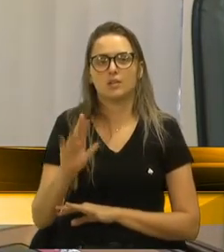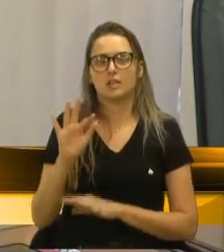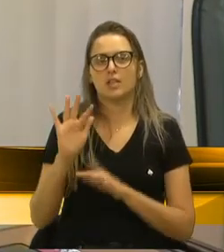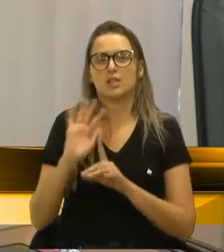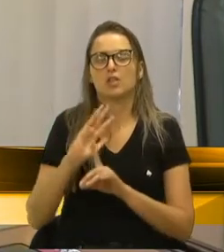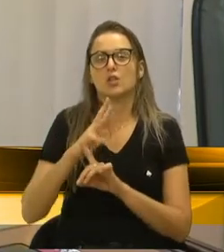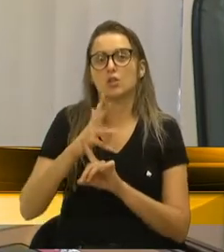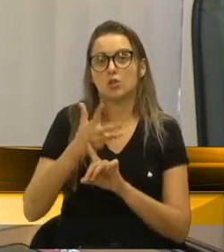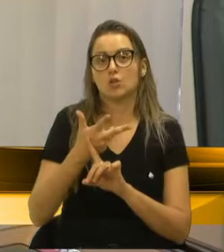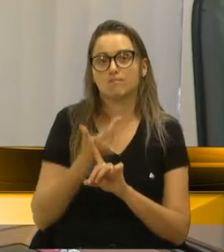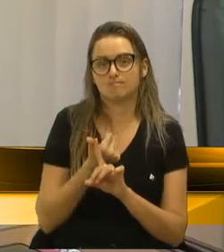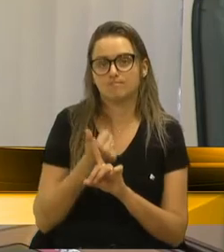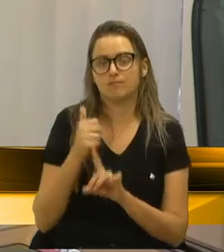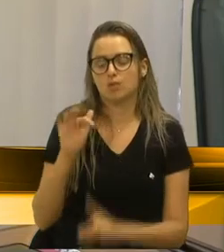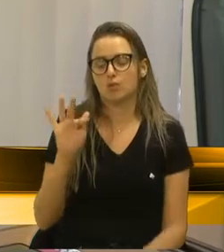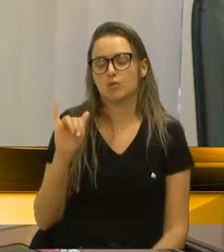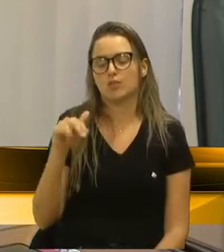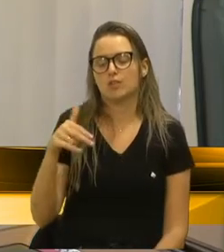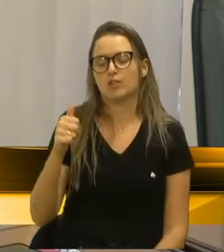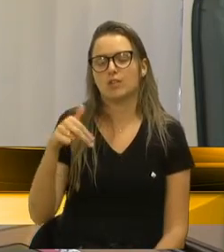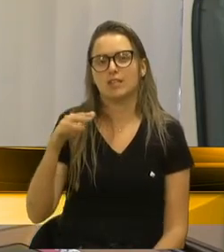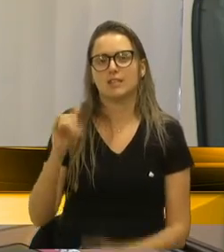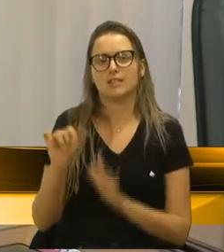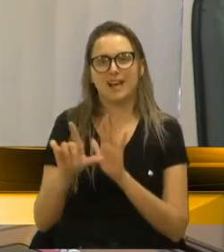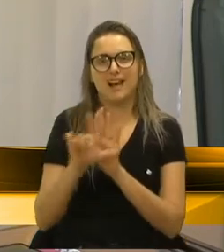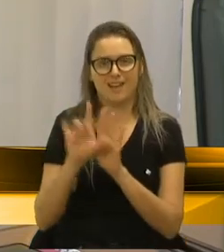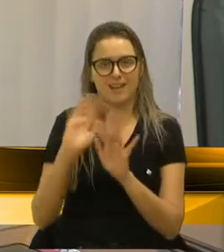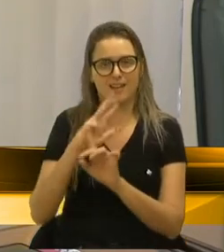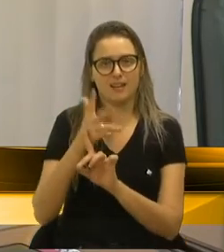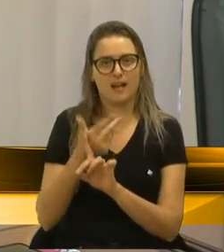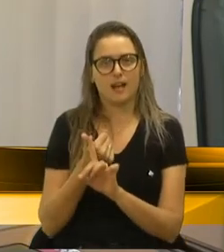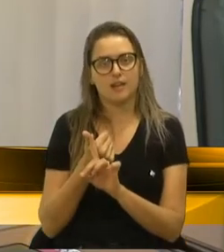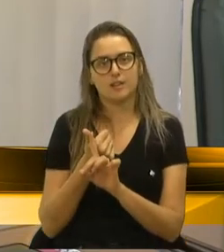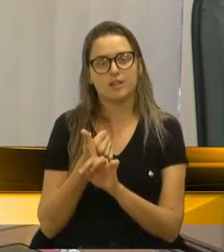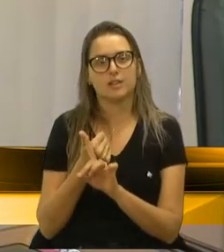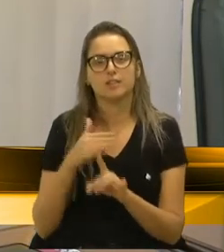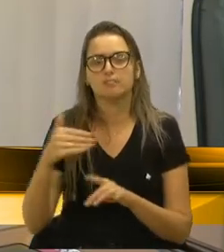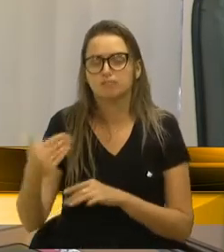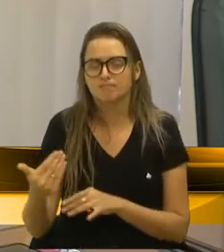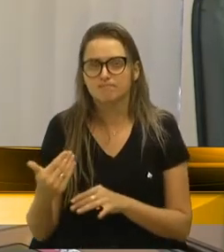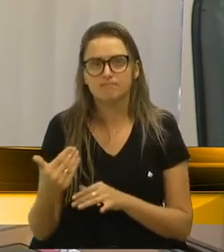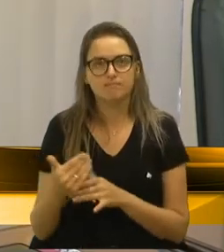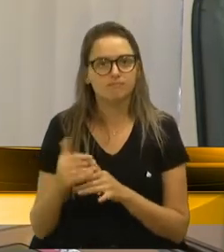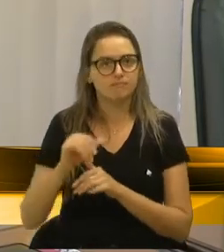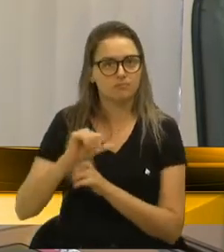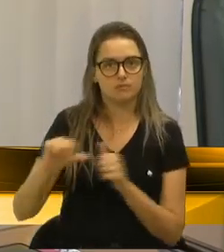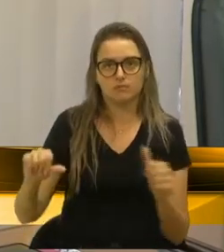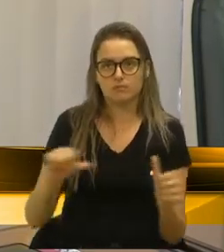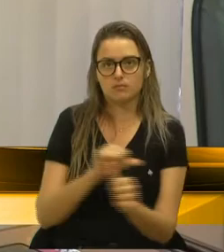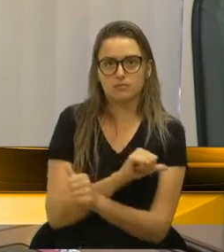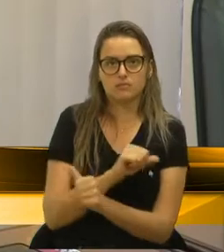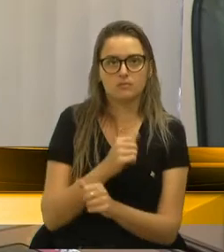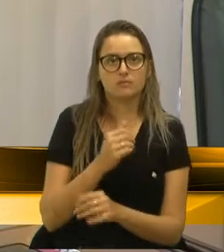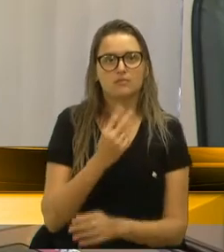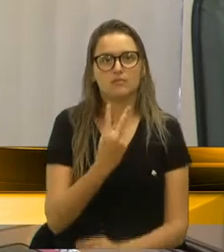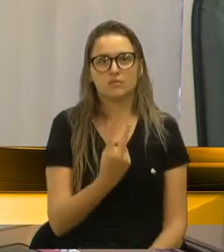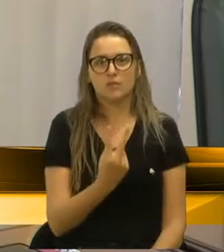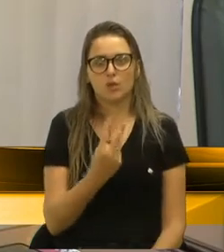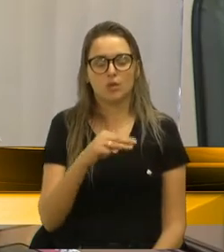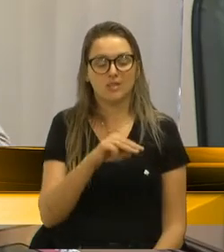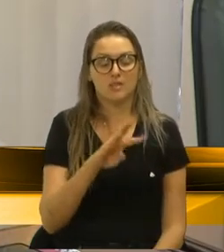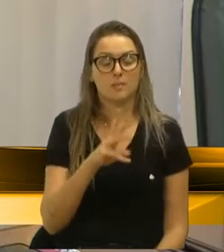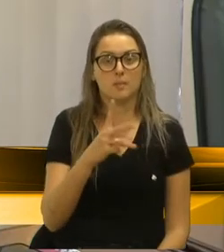No momento em que a administração reduz o investimento do financiarte, em torno de quase 2 milhões